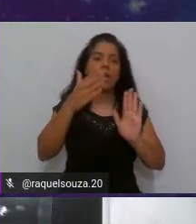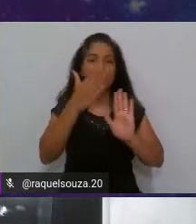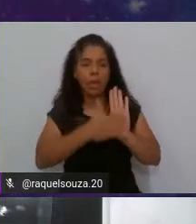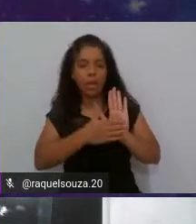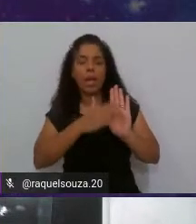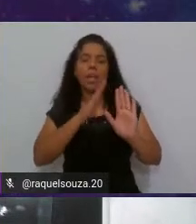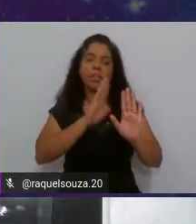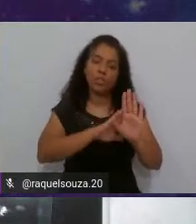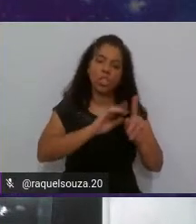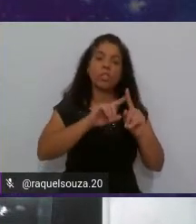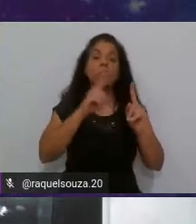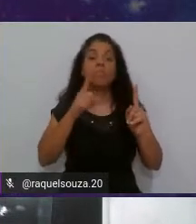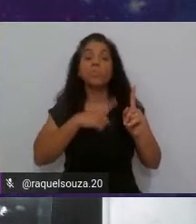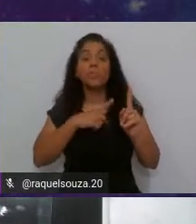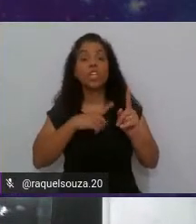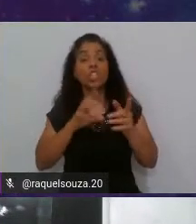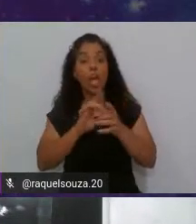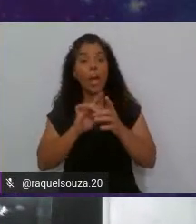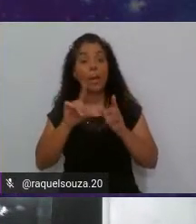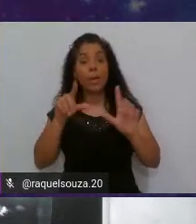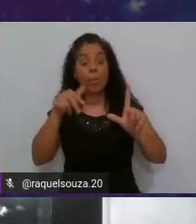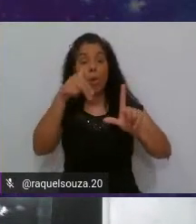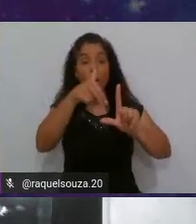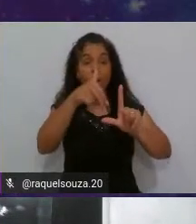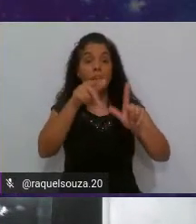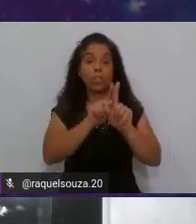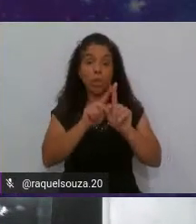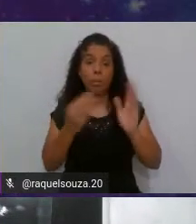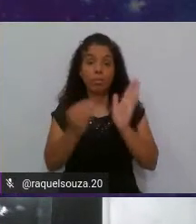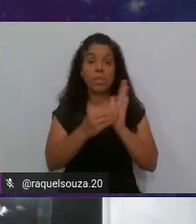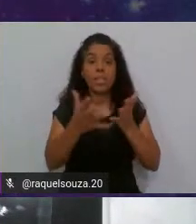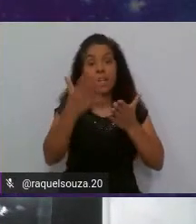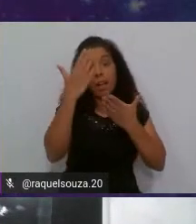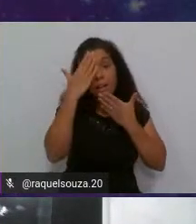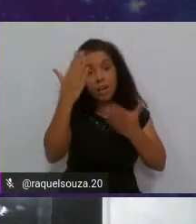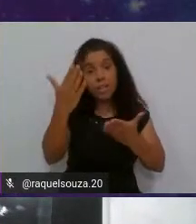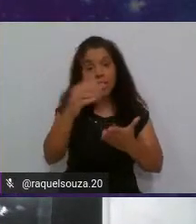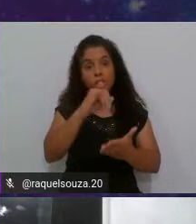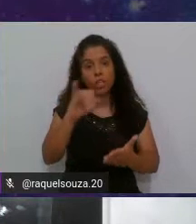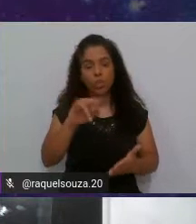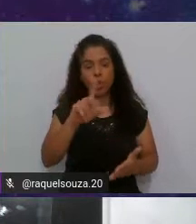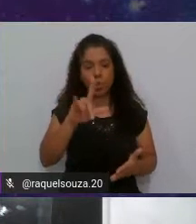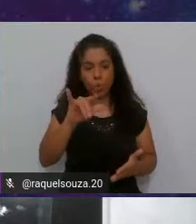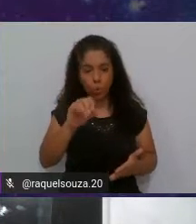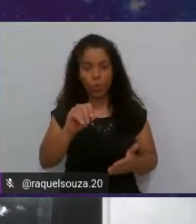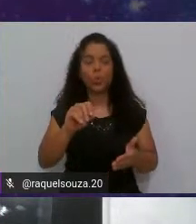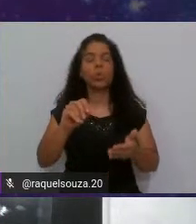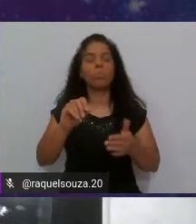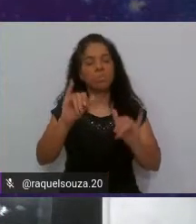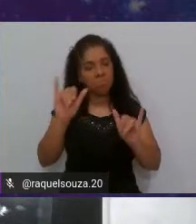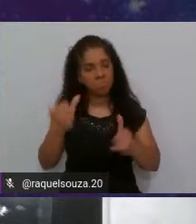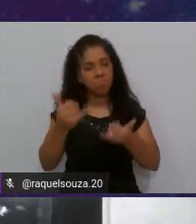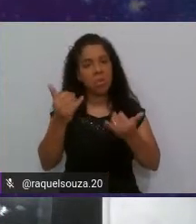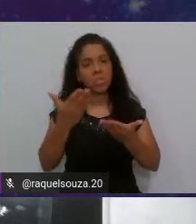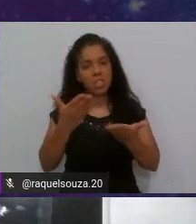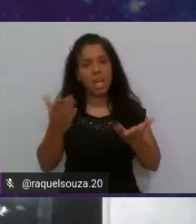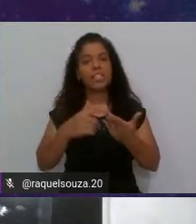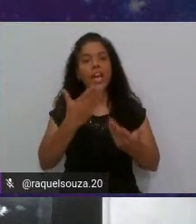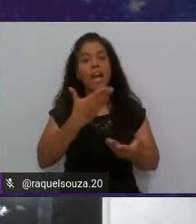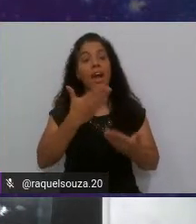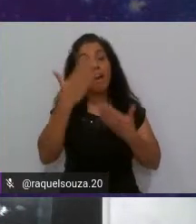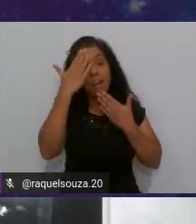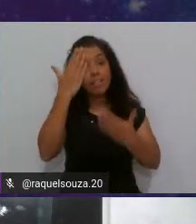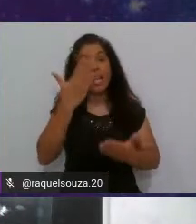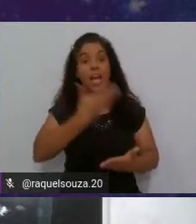meu link para vocês, e gostaria de agradecer ao Júlio pela oportunidade, agradecer aos meus amigos de